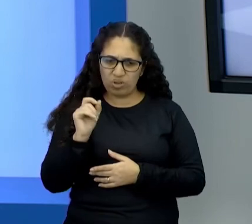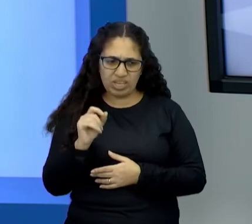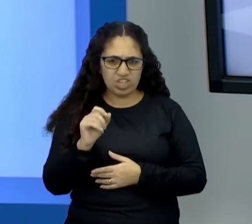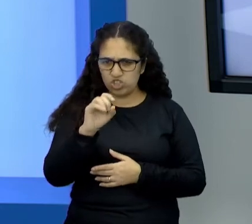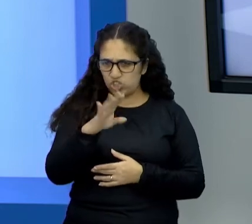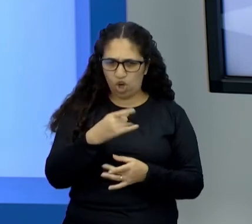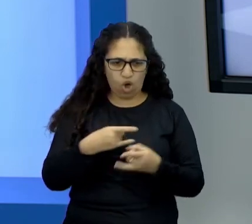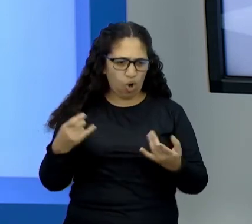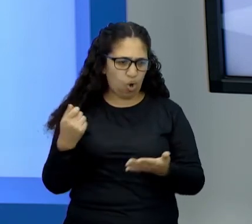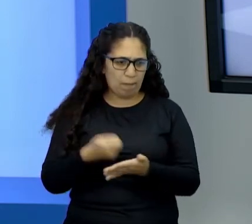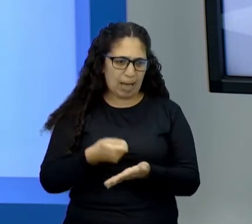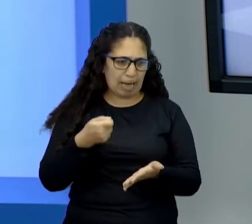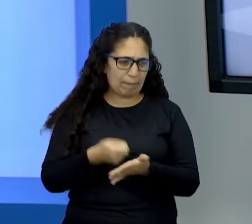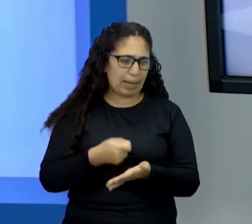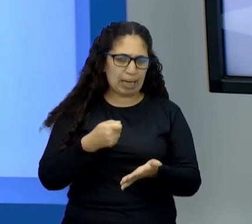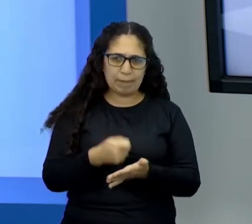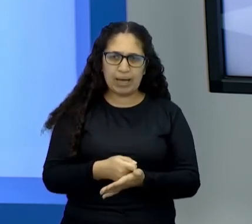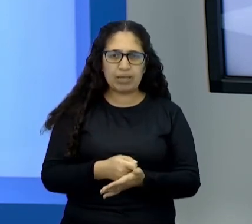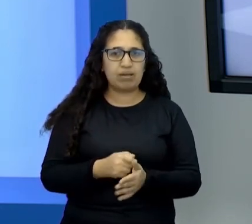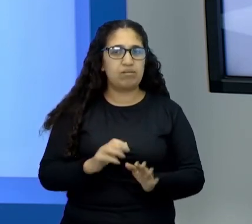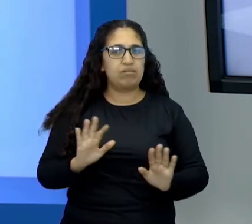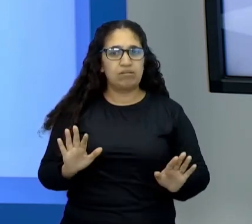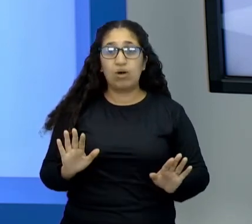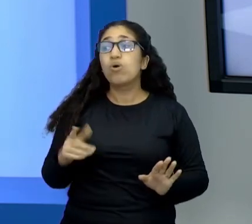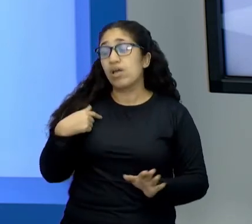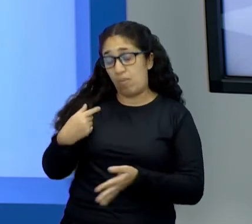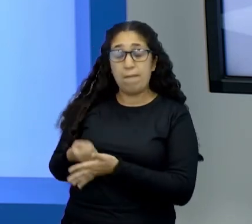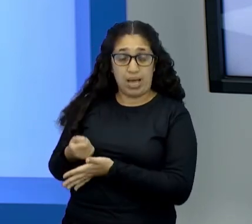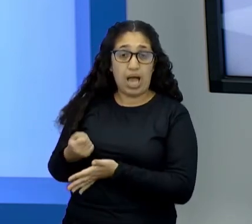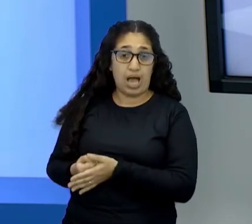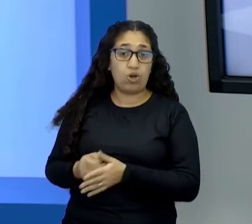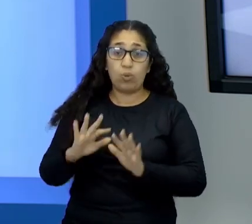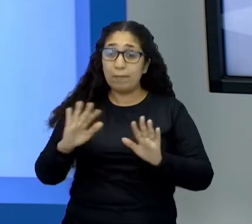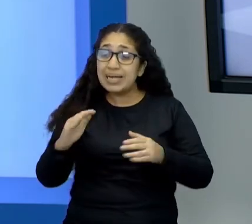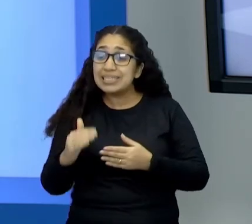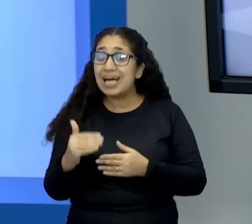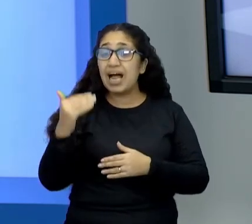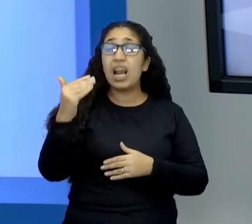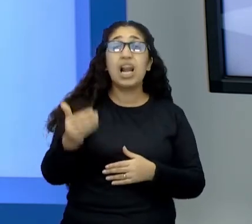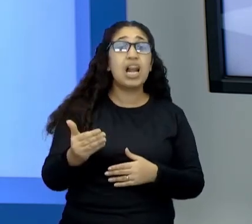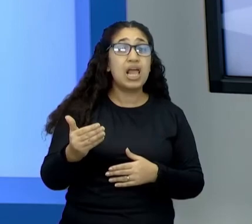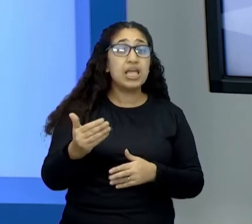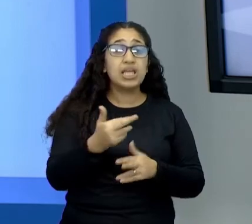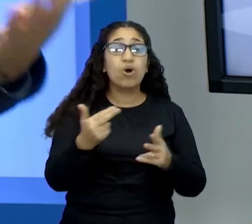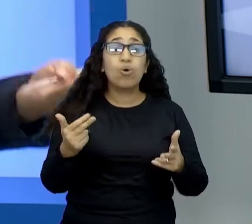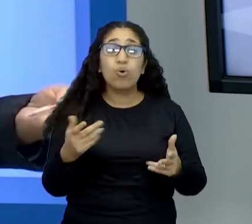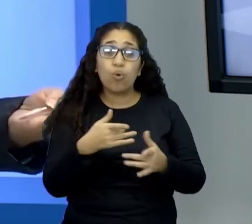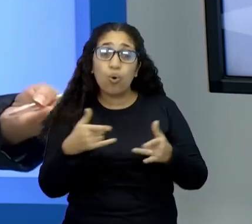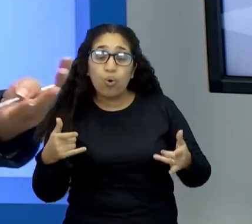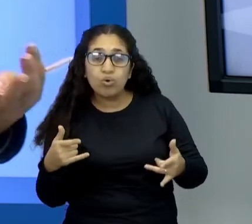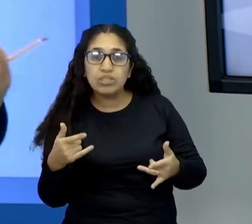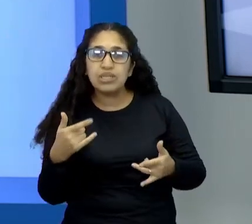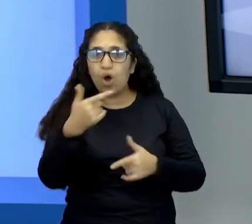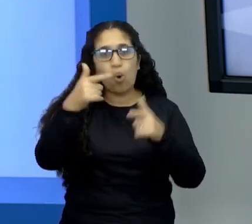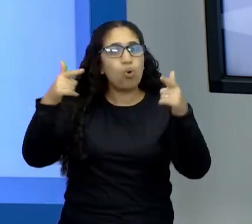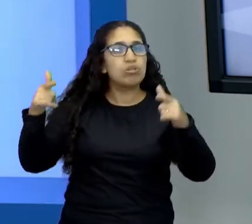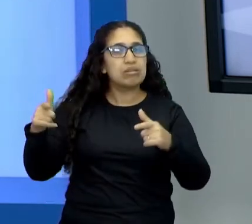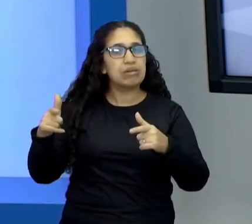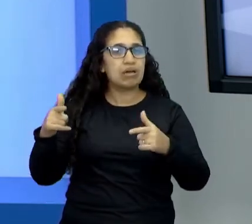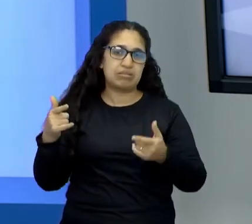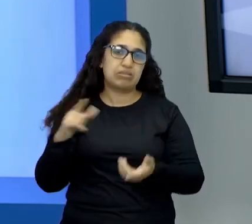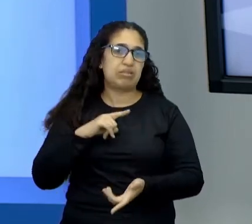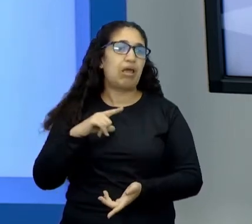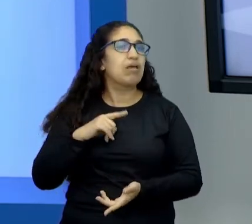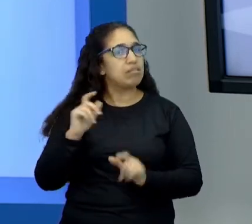contas. Eu pago contas? Pago. Mas eu quero pensar que, além dessas contas, eu posso ter outras coisas, né? Porque é muito...